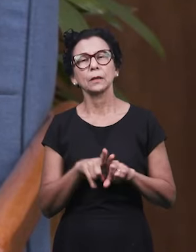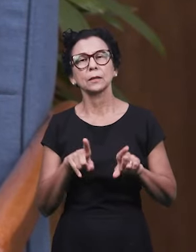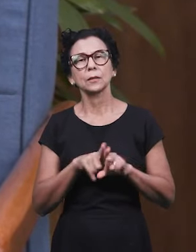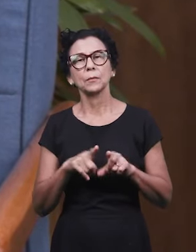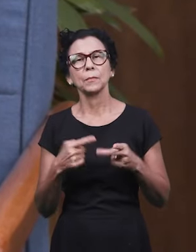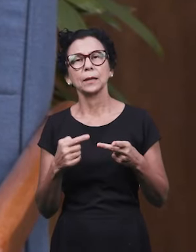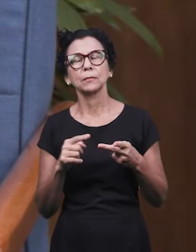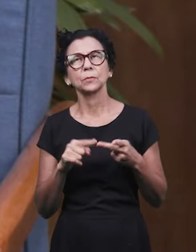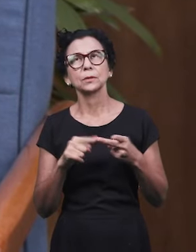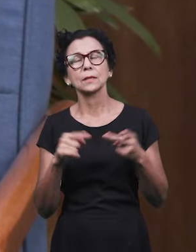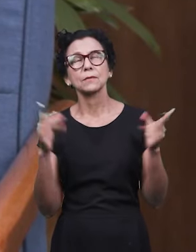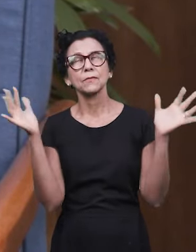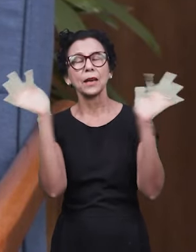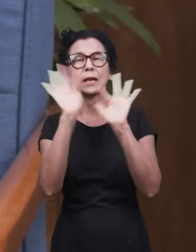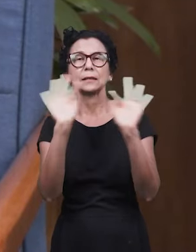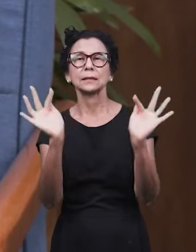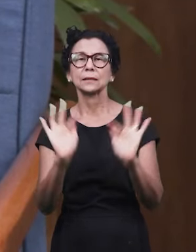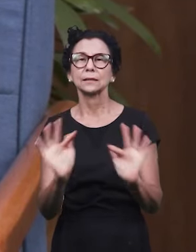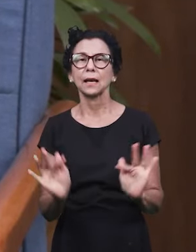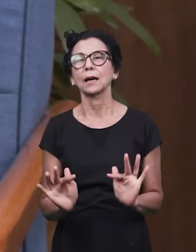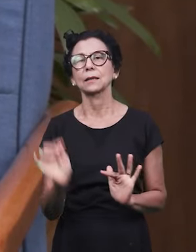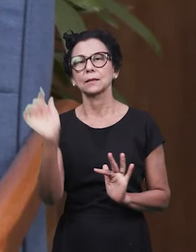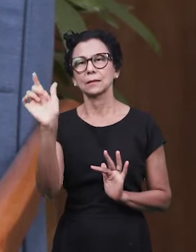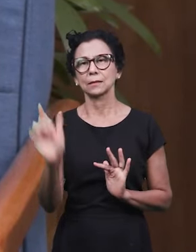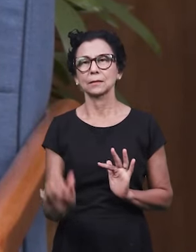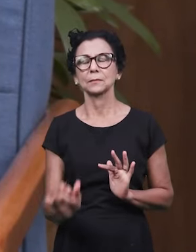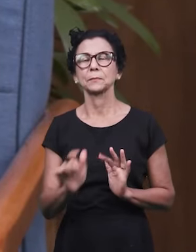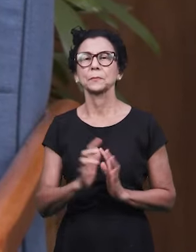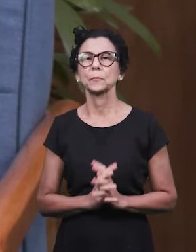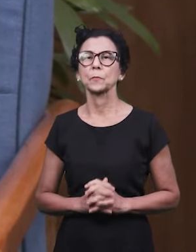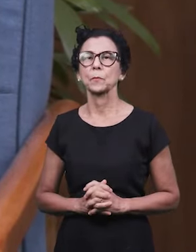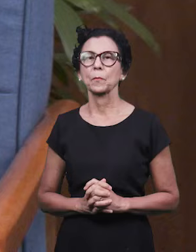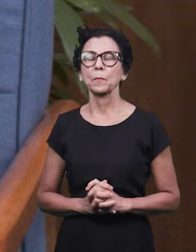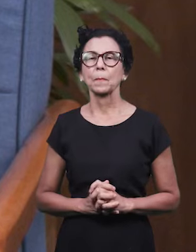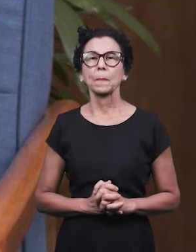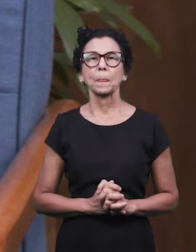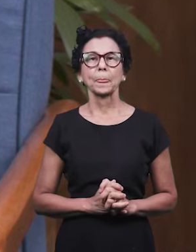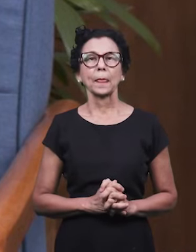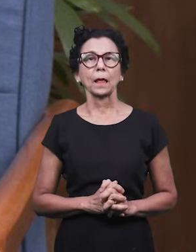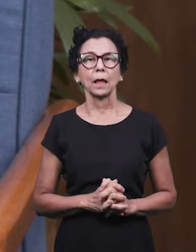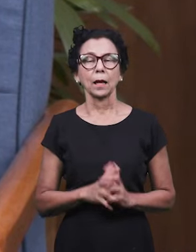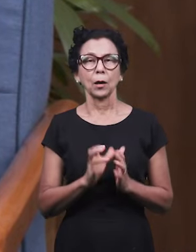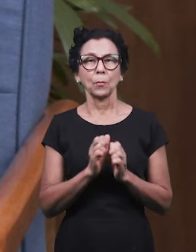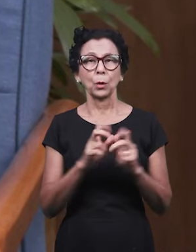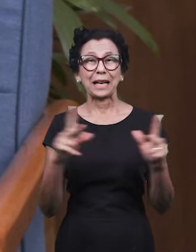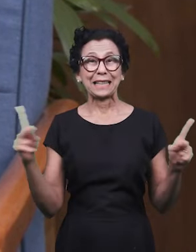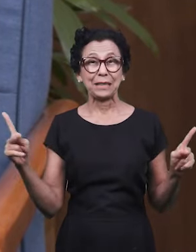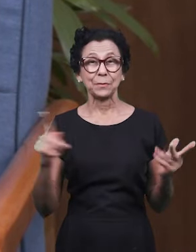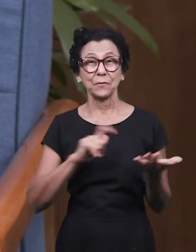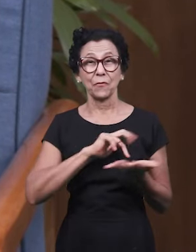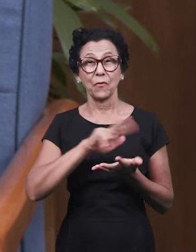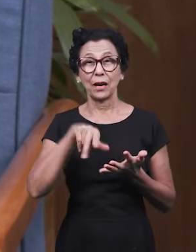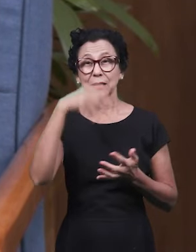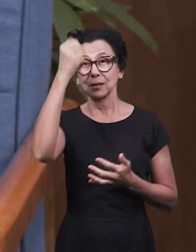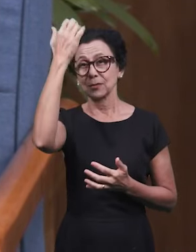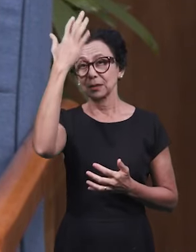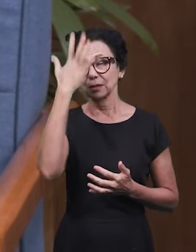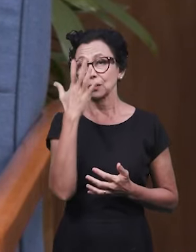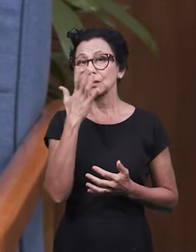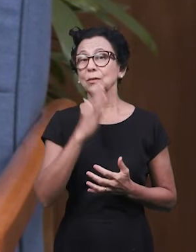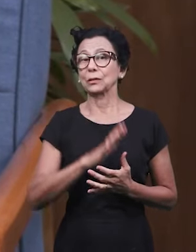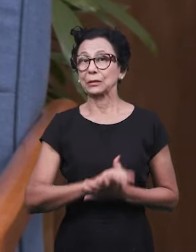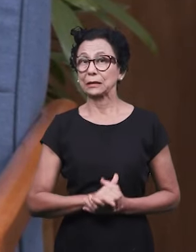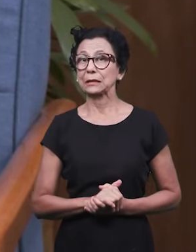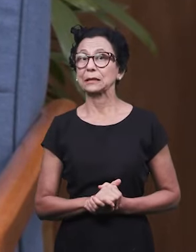O livro de Apocalipse é um livro repleto de revelações. Aliás, a primeira expressão do